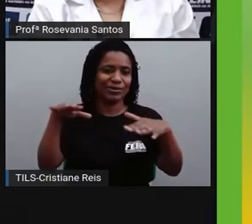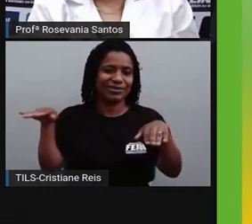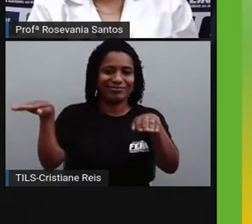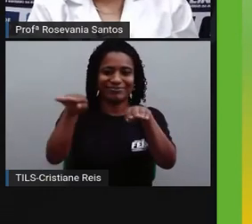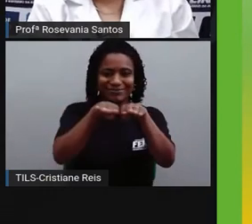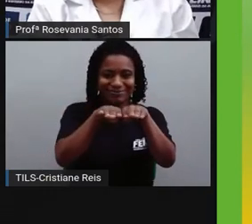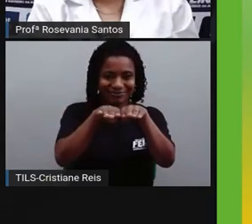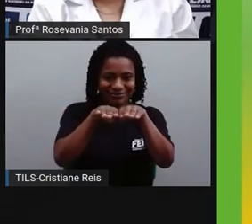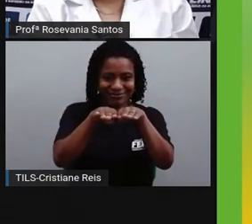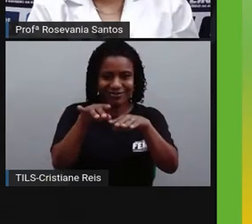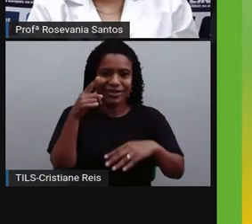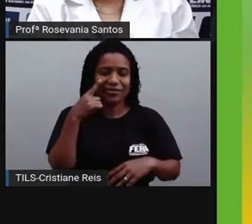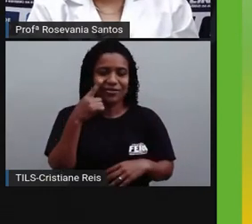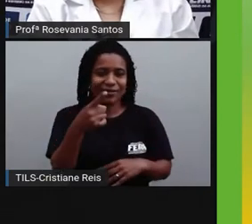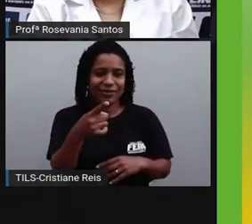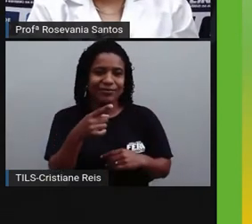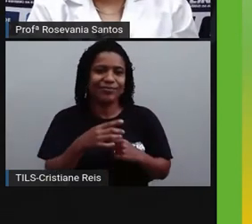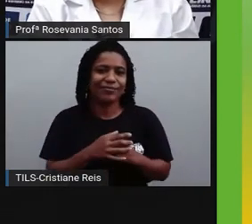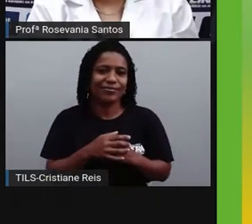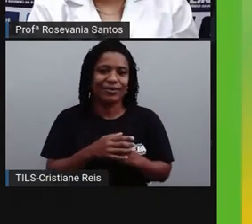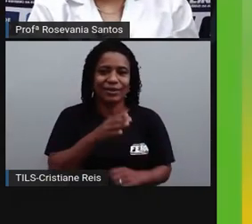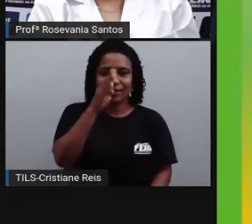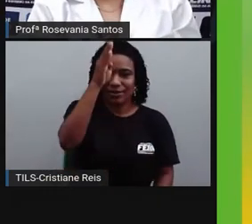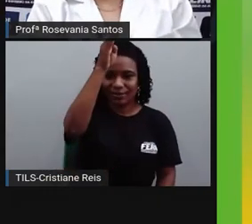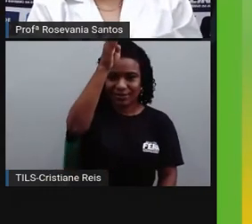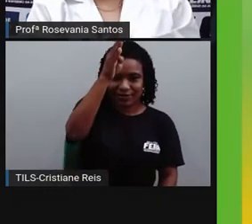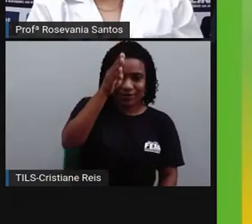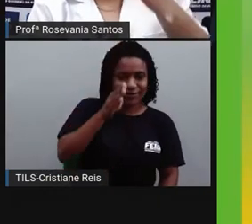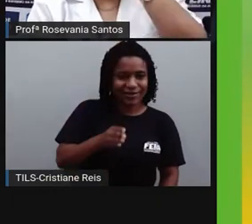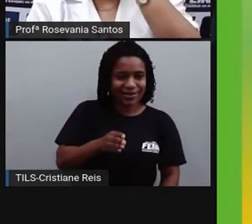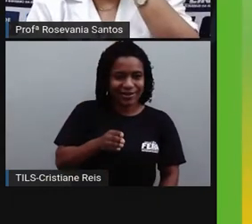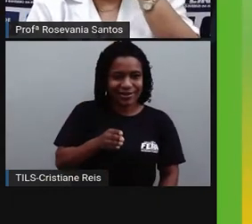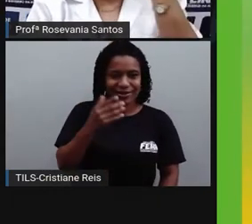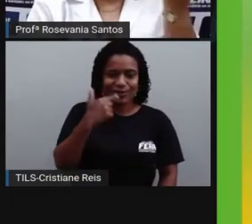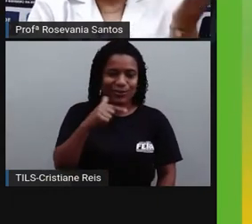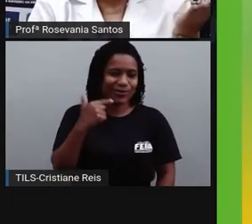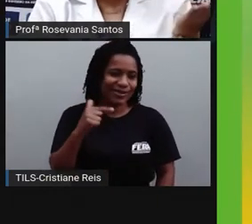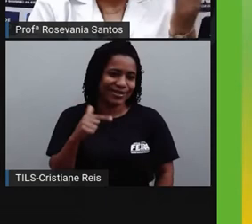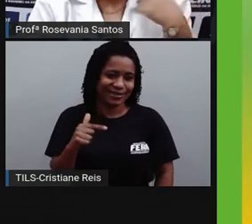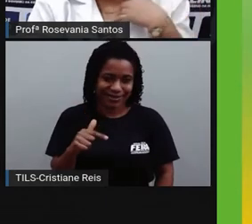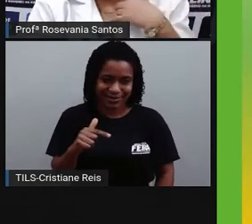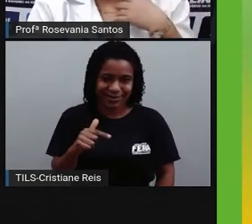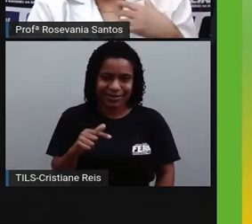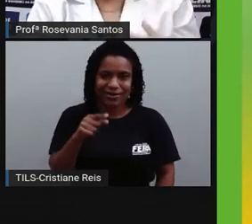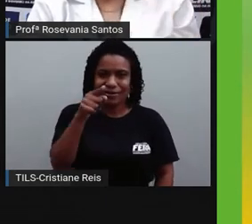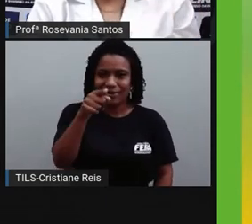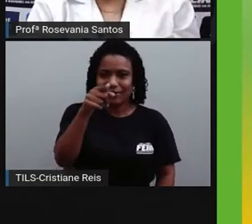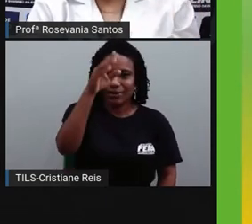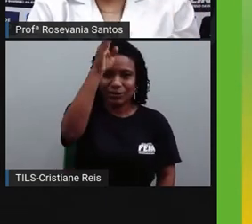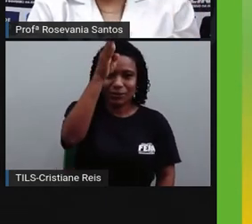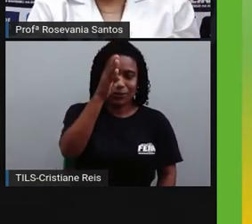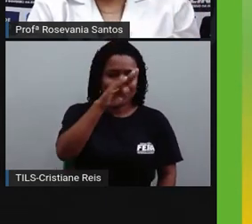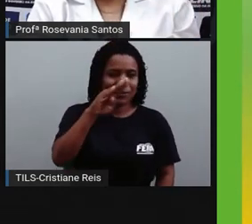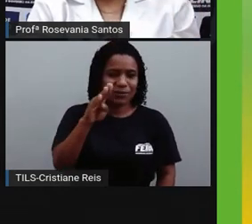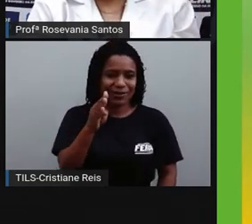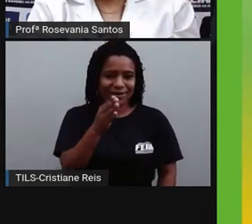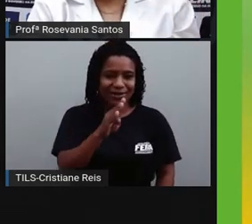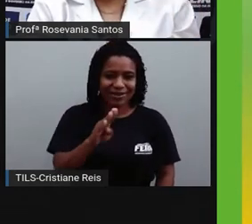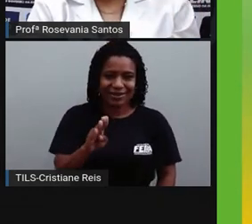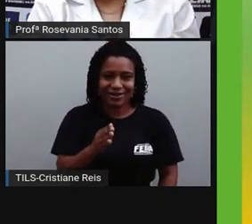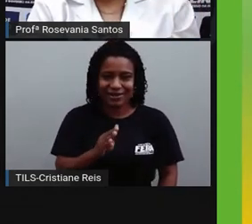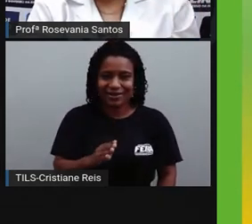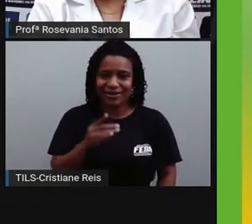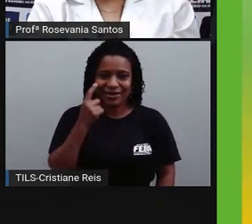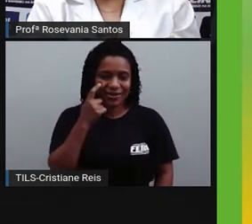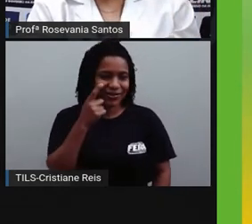você já vê o limite prático. Ele já não tem a linha retinha, como nós estamos observando nesse primeiro. Eu percebo que as linhas